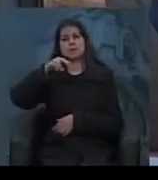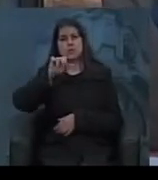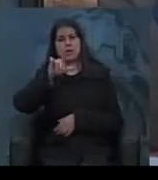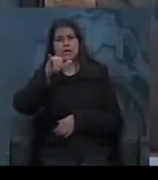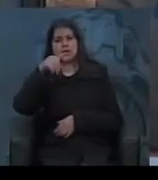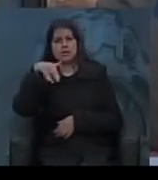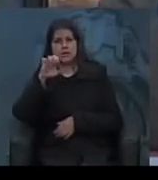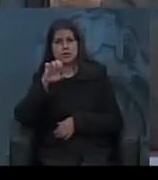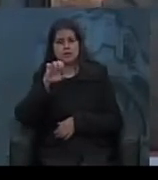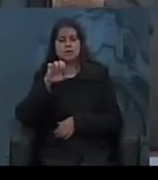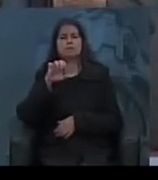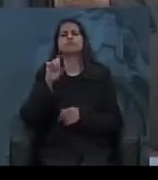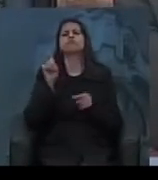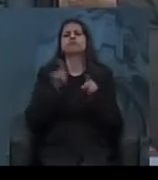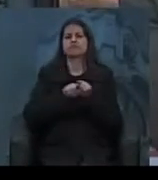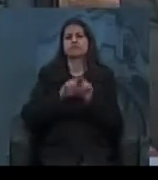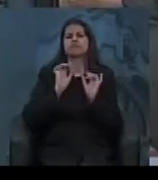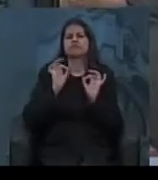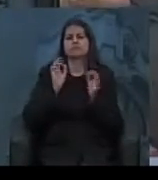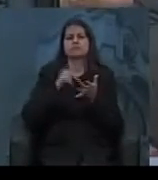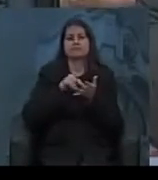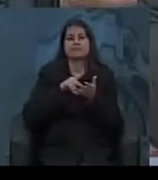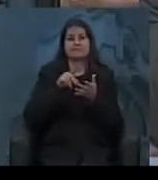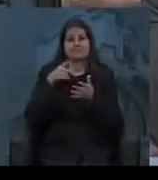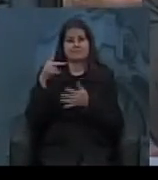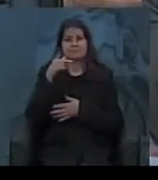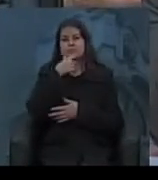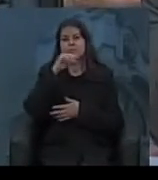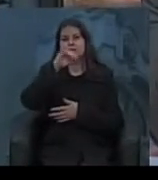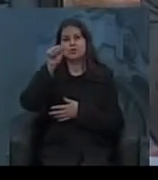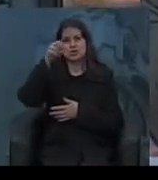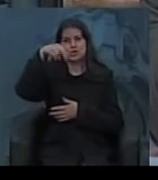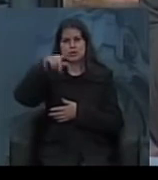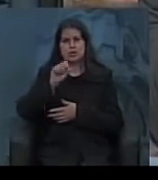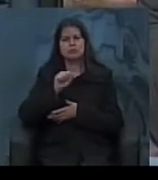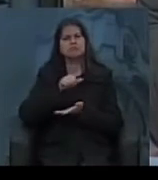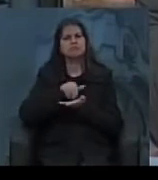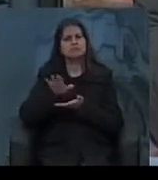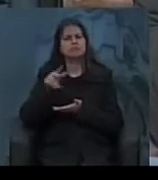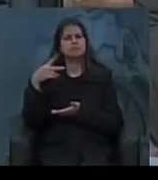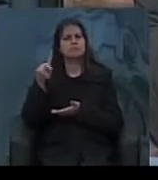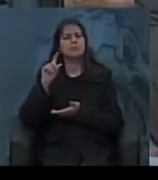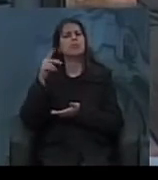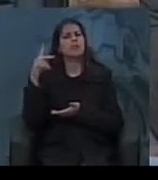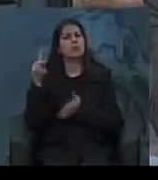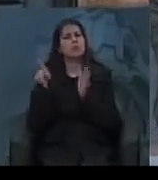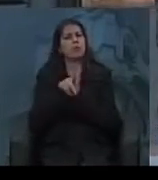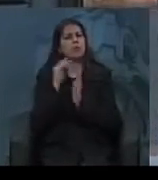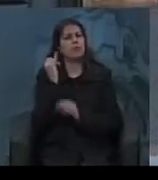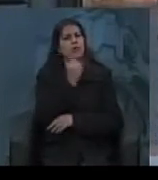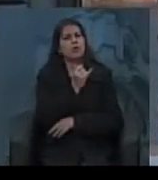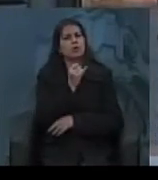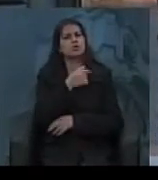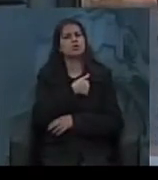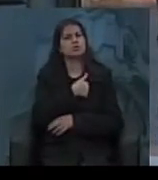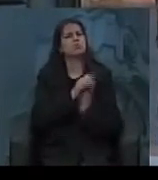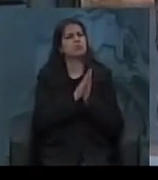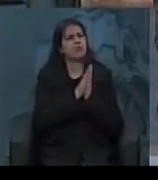Jango pelo menos a historiografia traz isso que o próprio Jango falou para Getúlio me demita